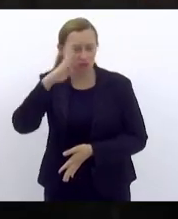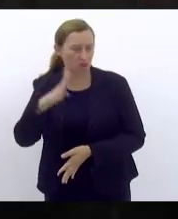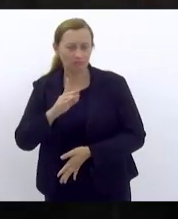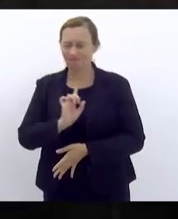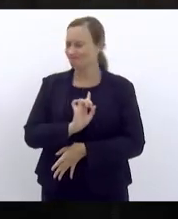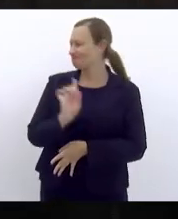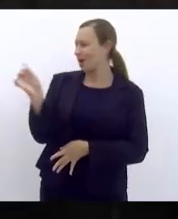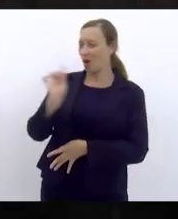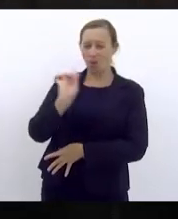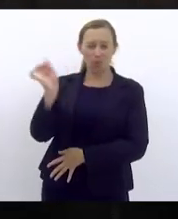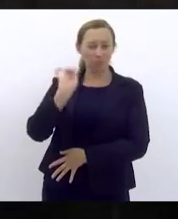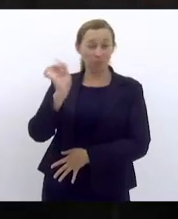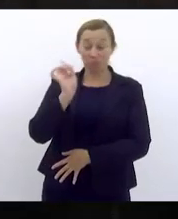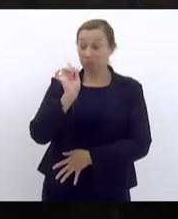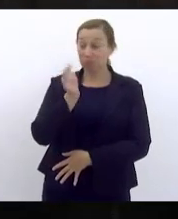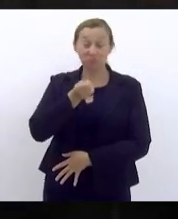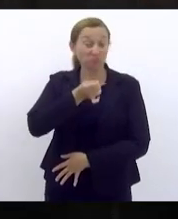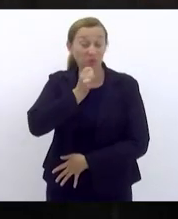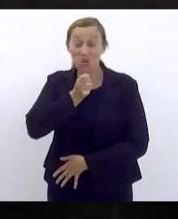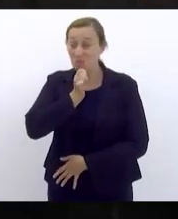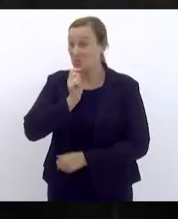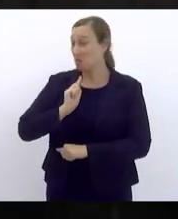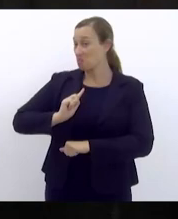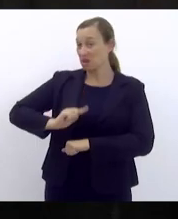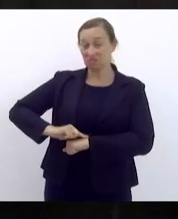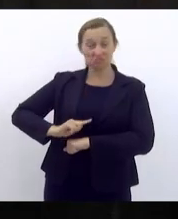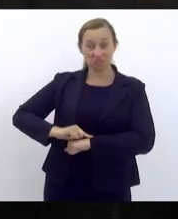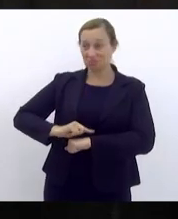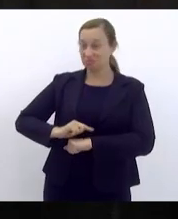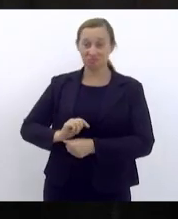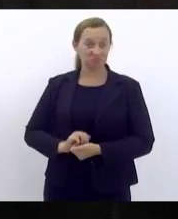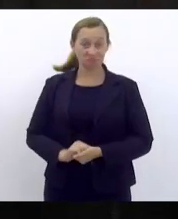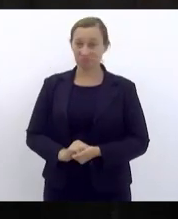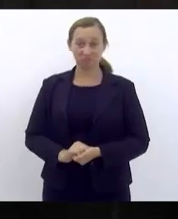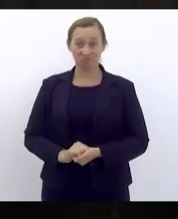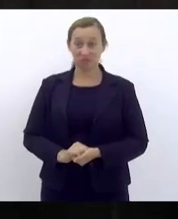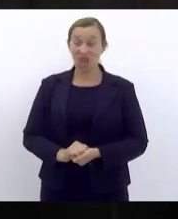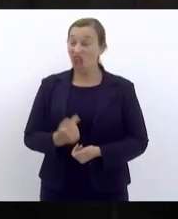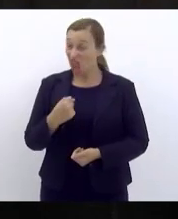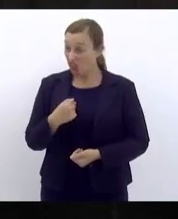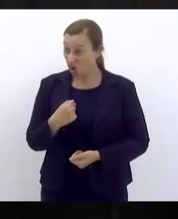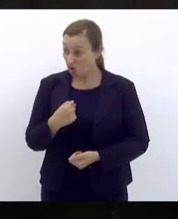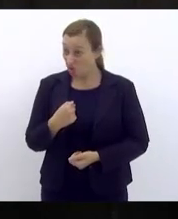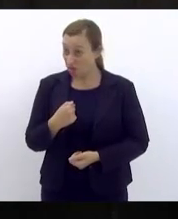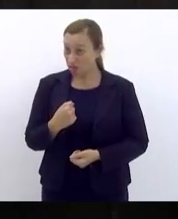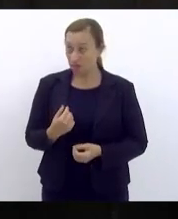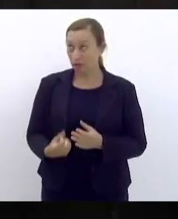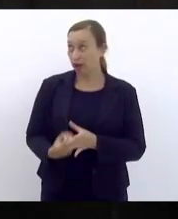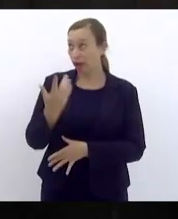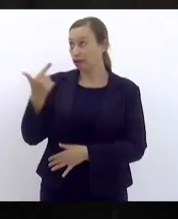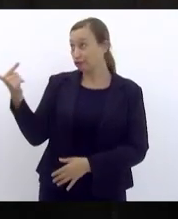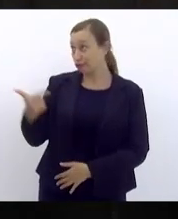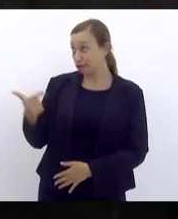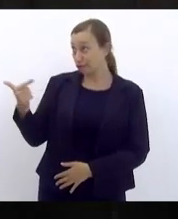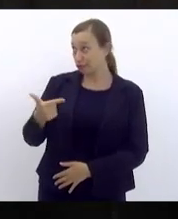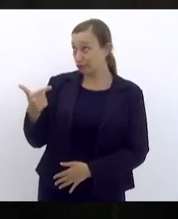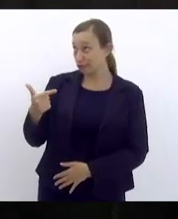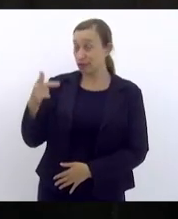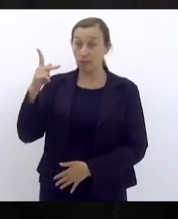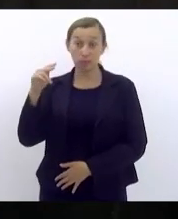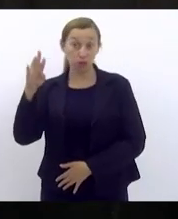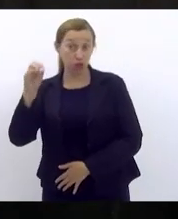em nenhum momento eu criei segundo a pseudo